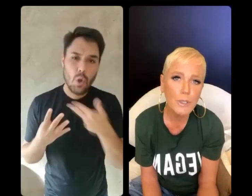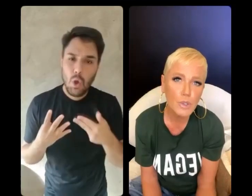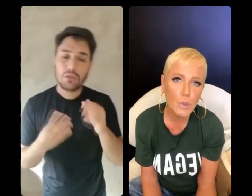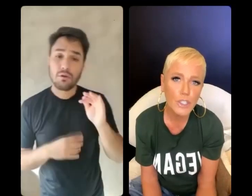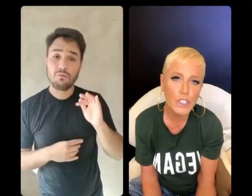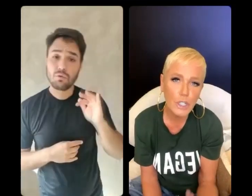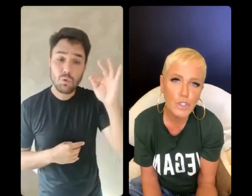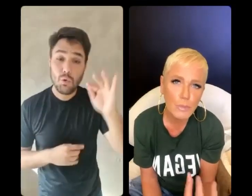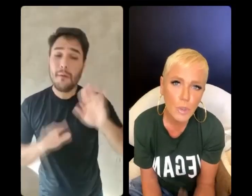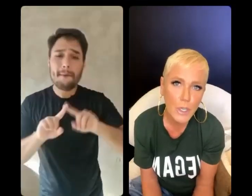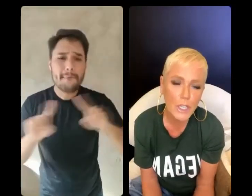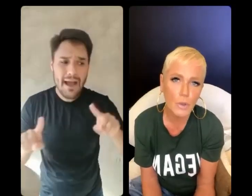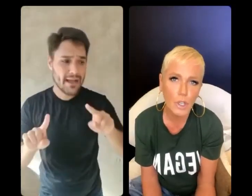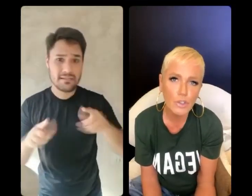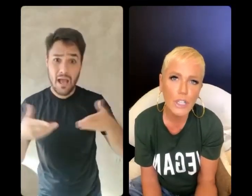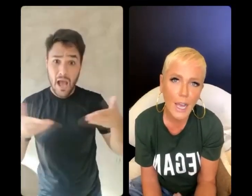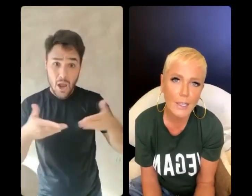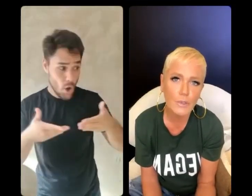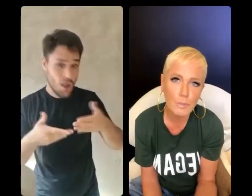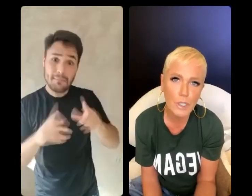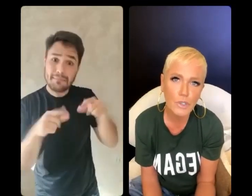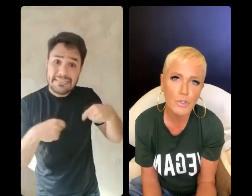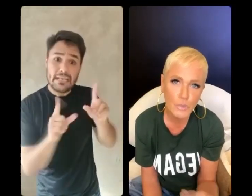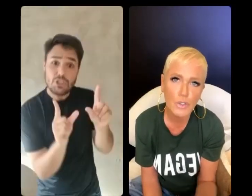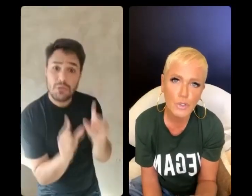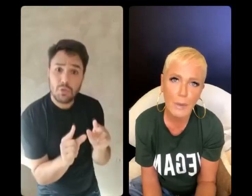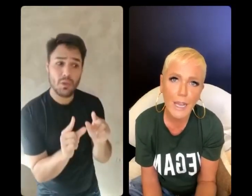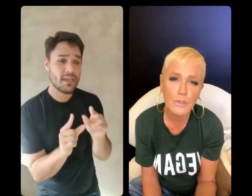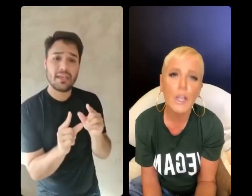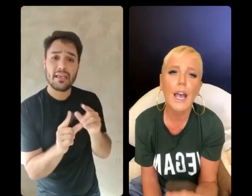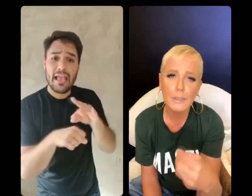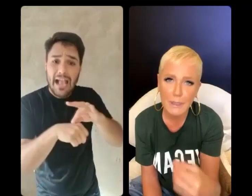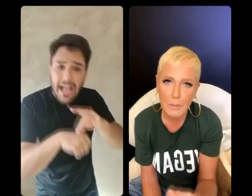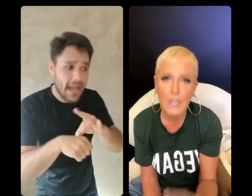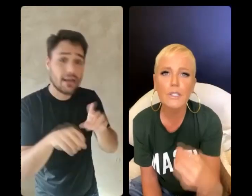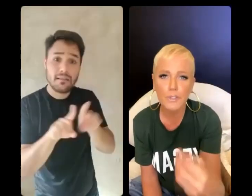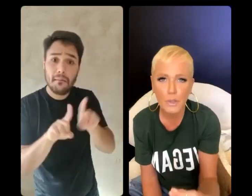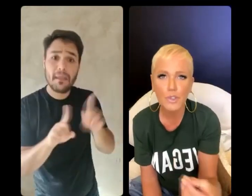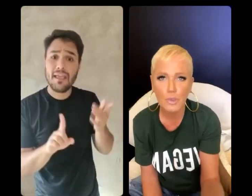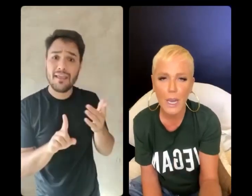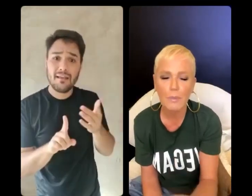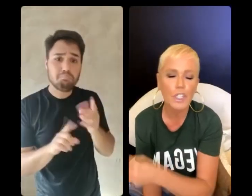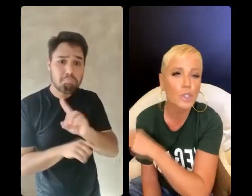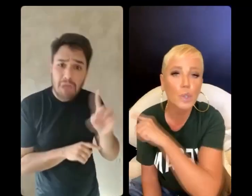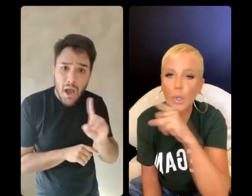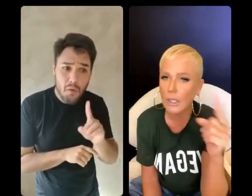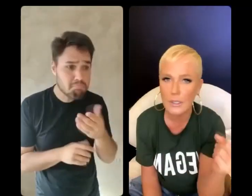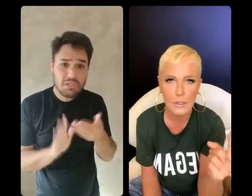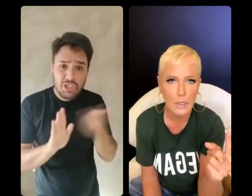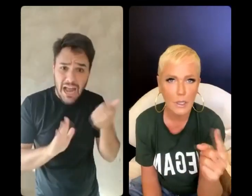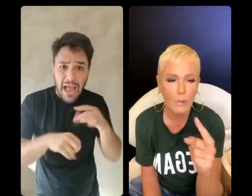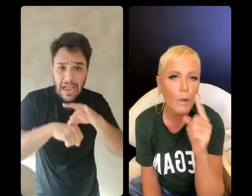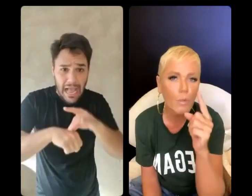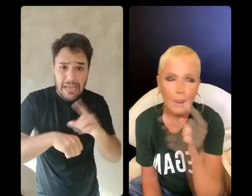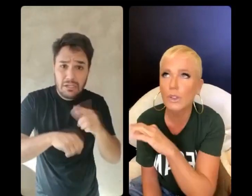Enquanto as pessoas não diminuírem ou não tirarem os bichos dos seus pratos, as pandemias vão continuar, porque todas,